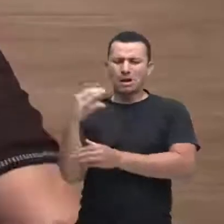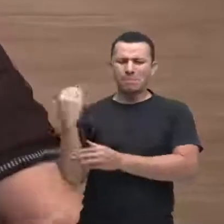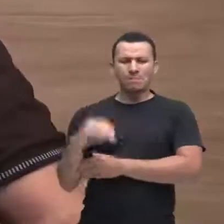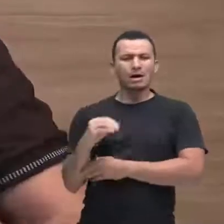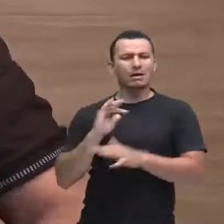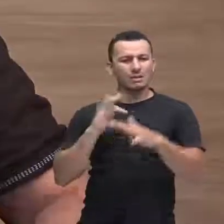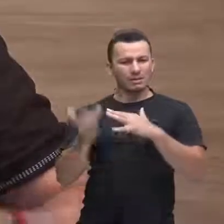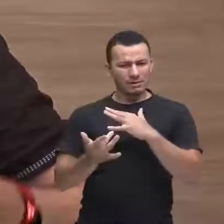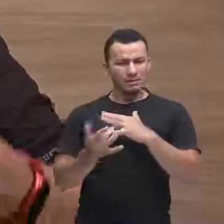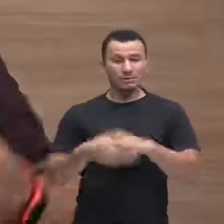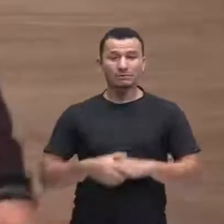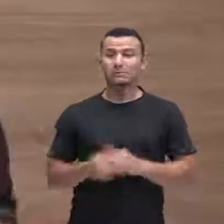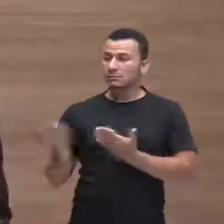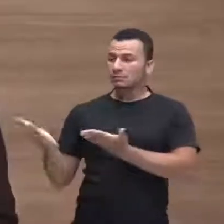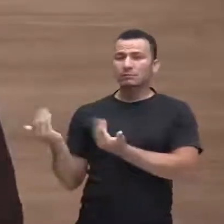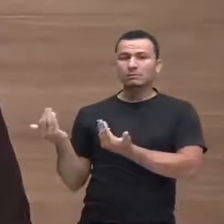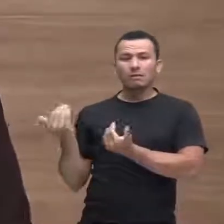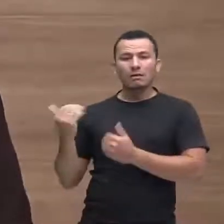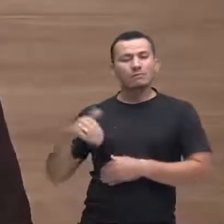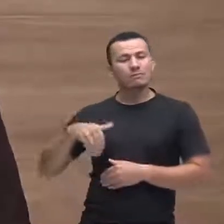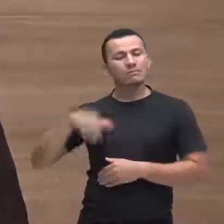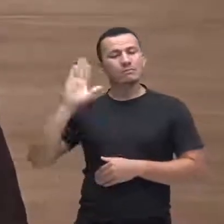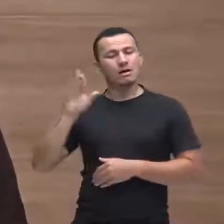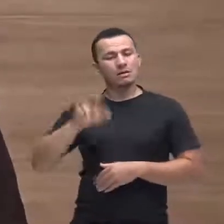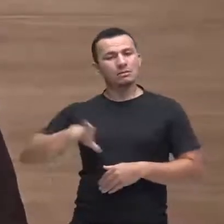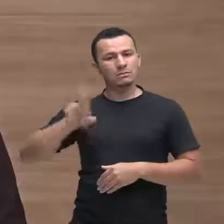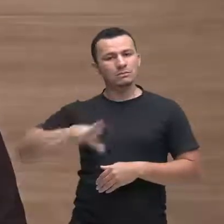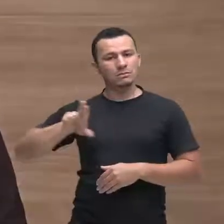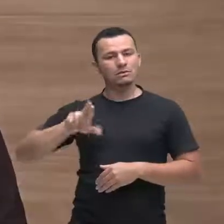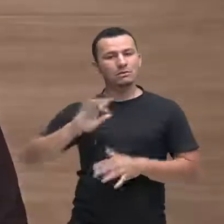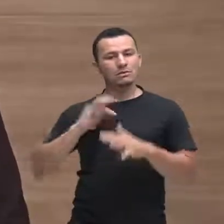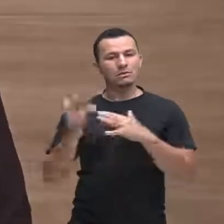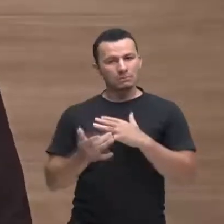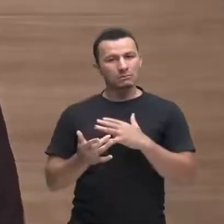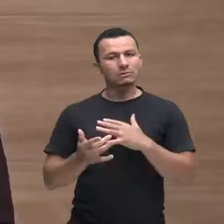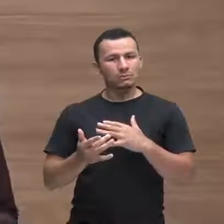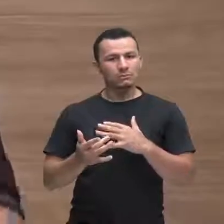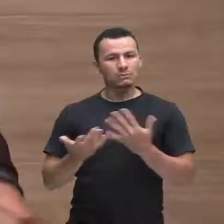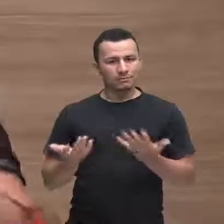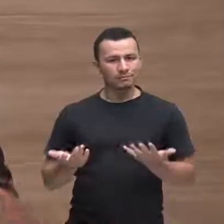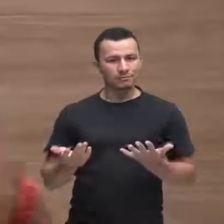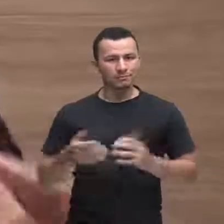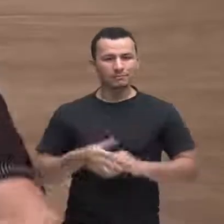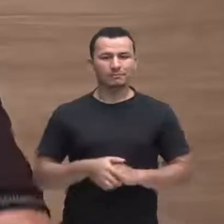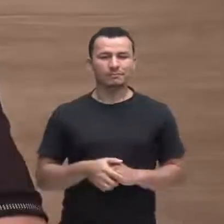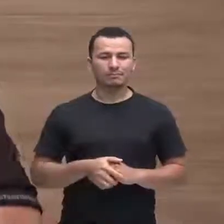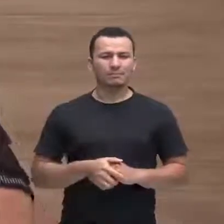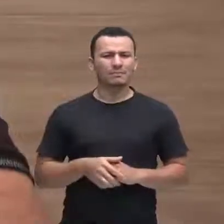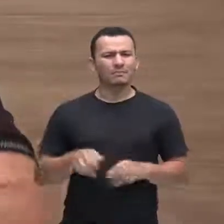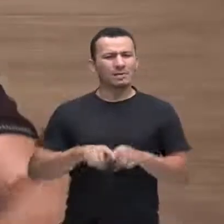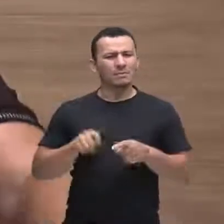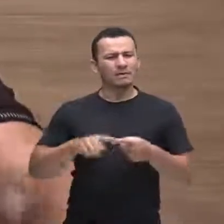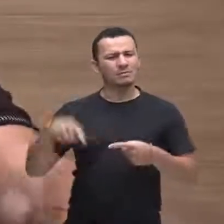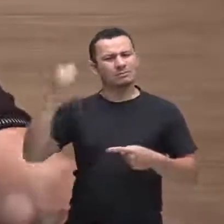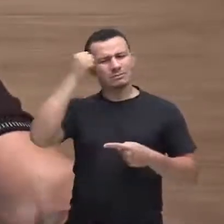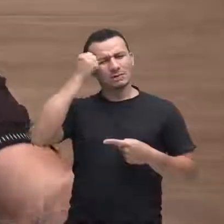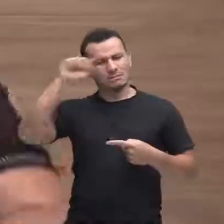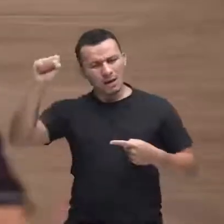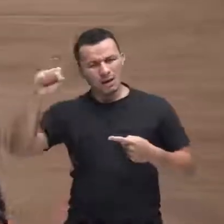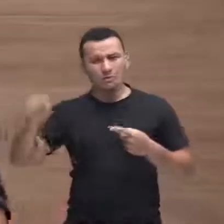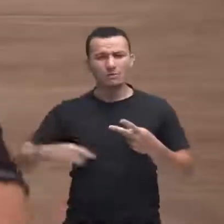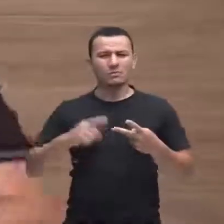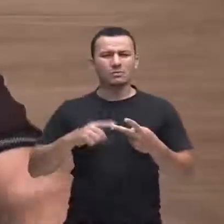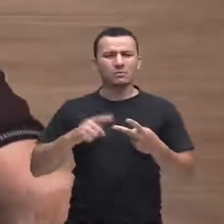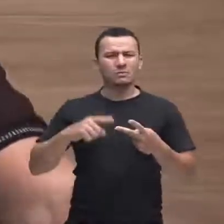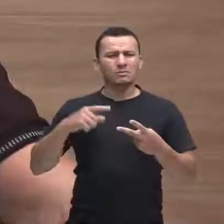adolescentes adentrando por um aspecto que nós poderíamos considerar como rebeldia, que quer